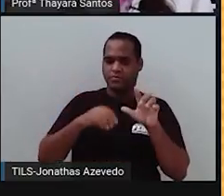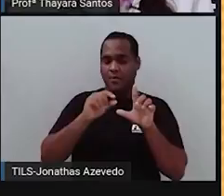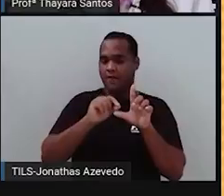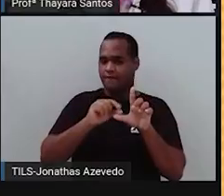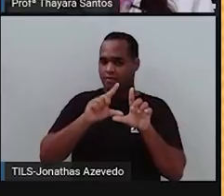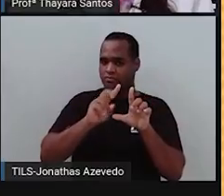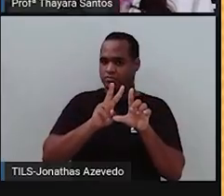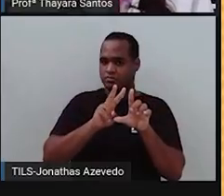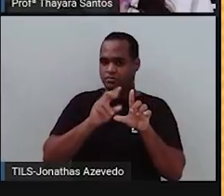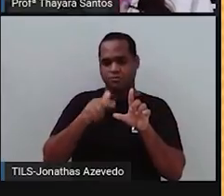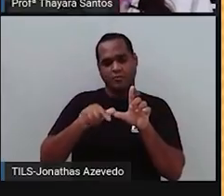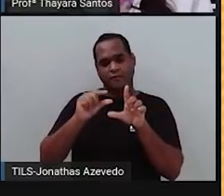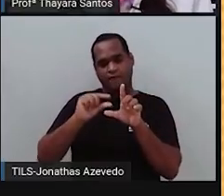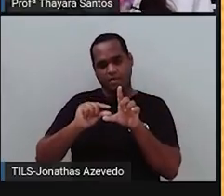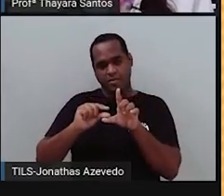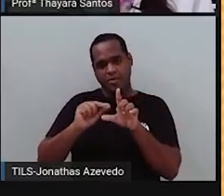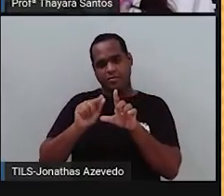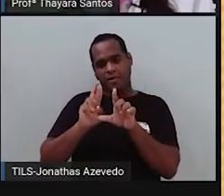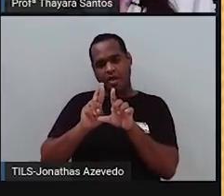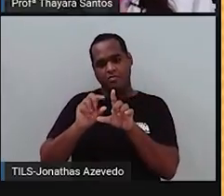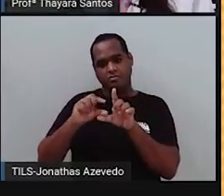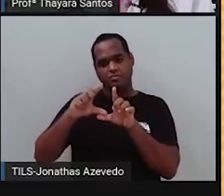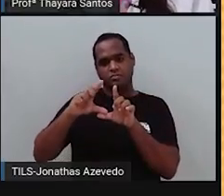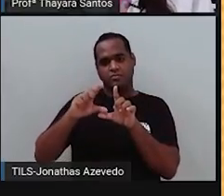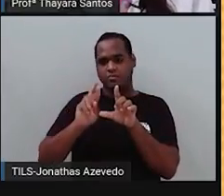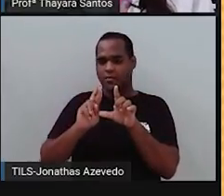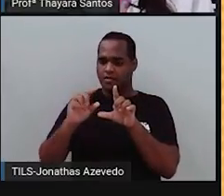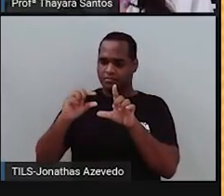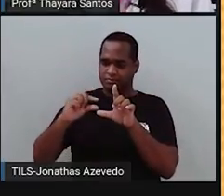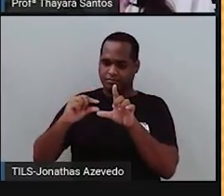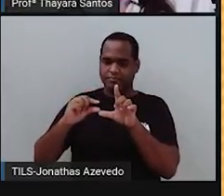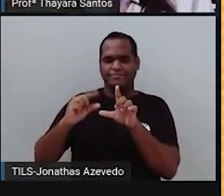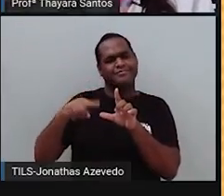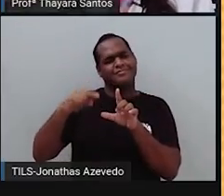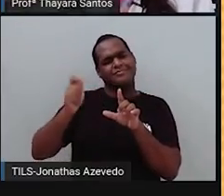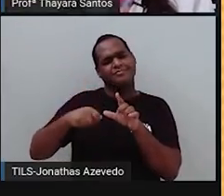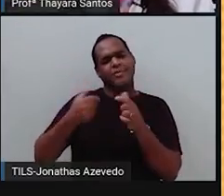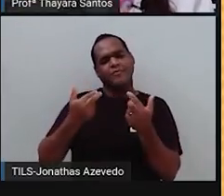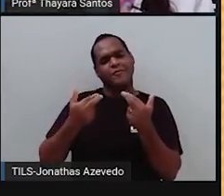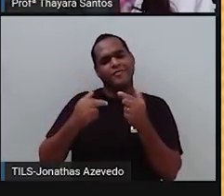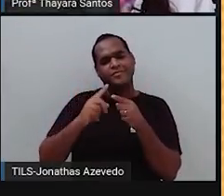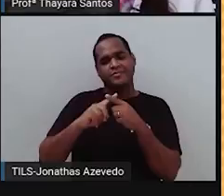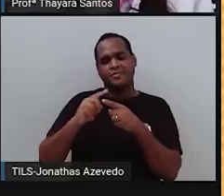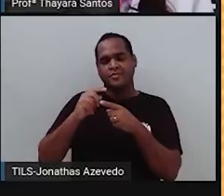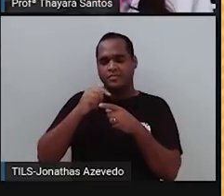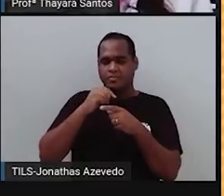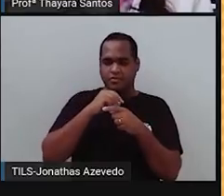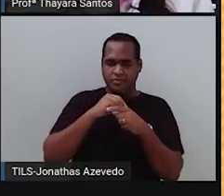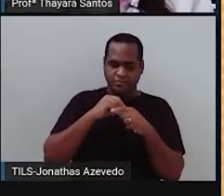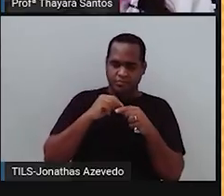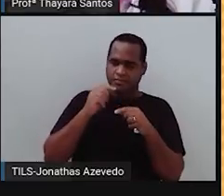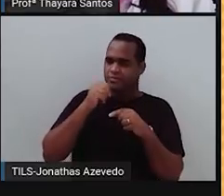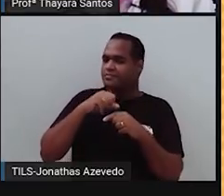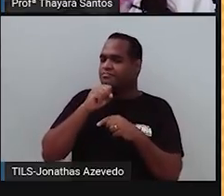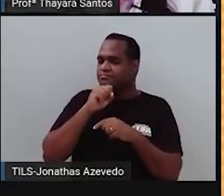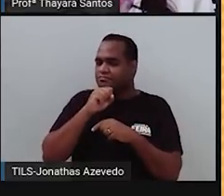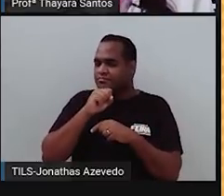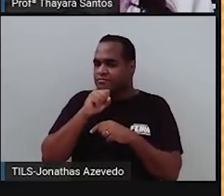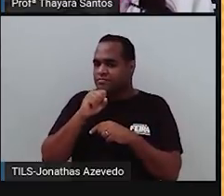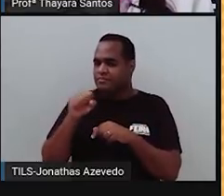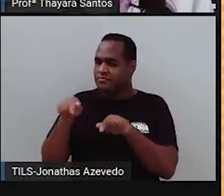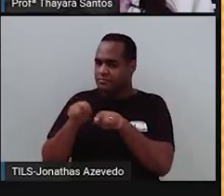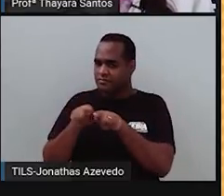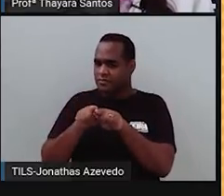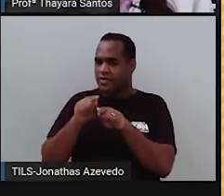sobrou e o outro Rzão que sobrou. A mesma coisa aconteceu com a planta mãe, que é verde e rugosa. Ela,